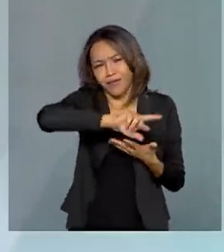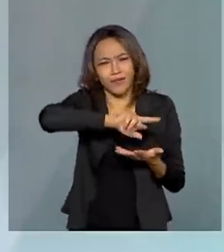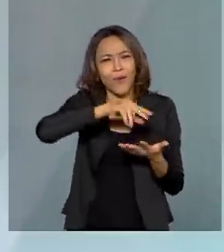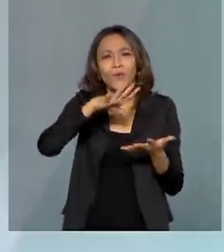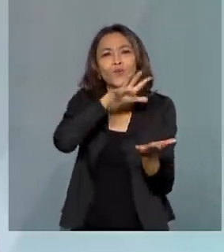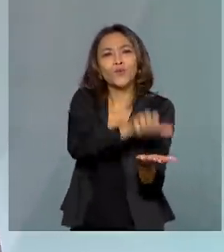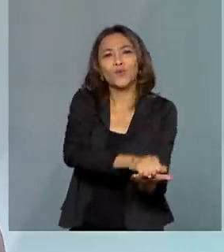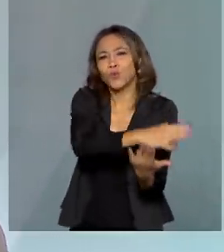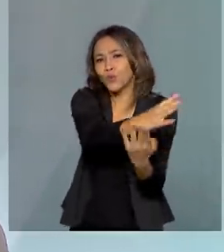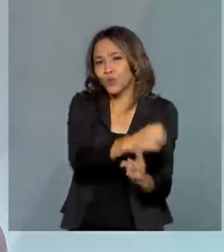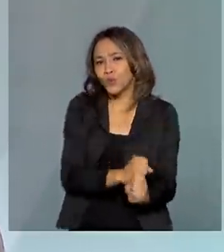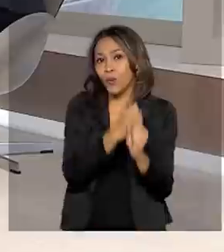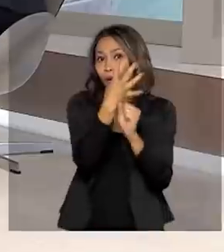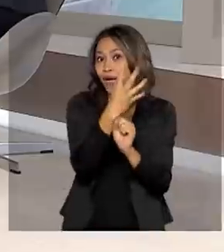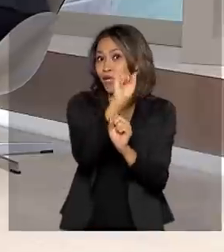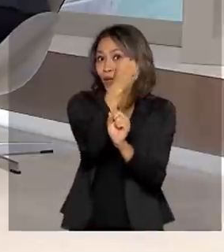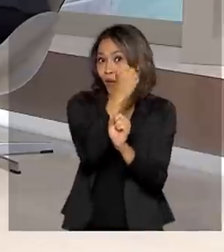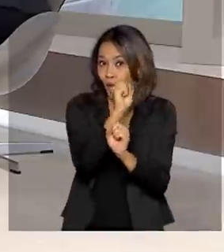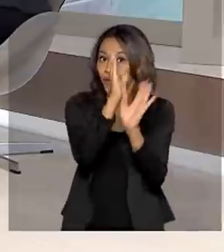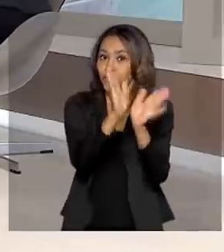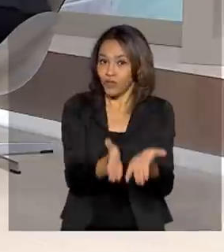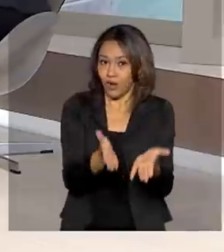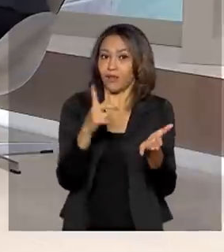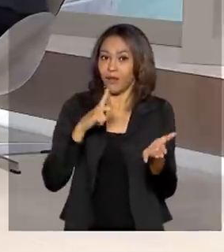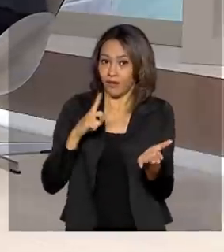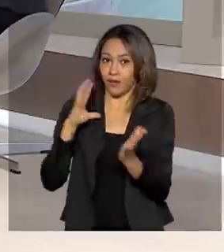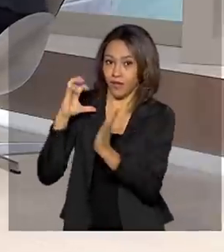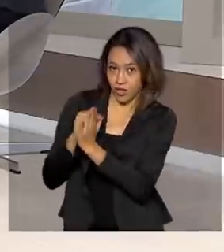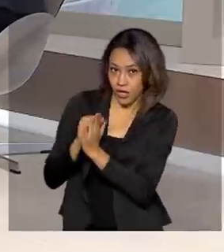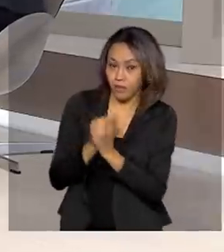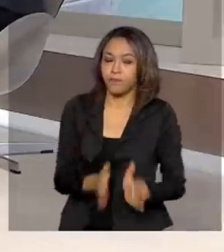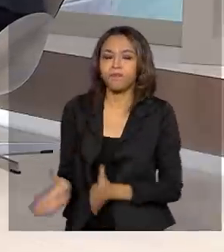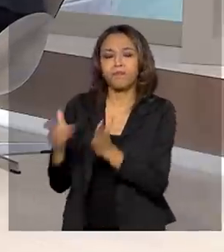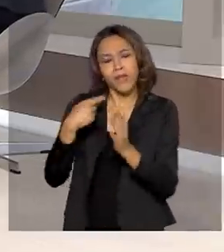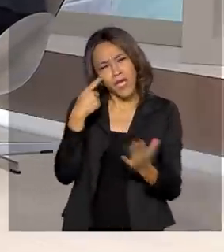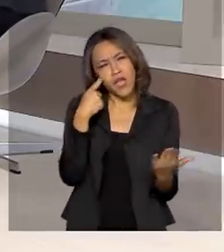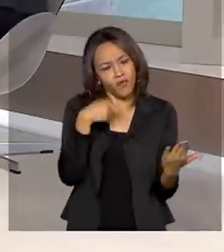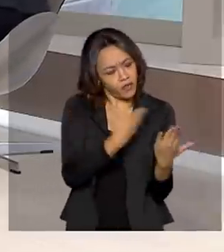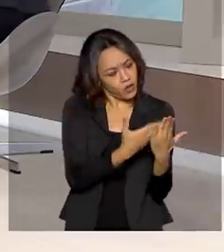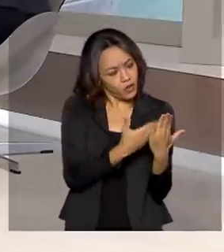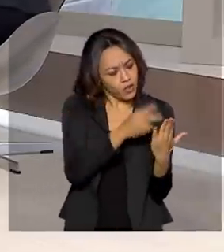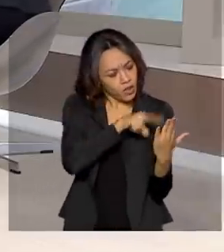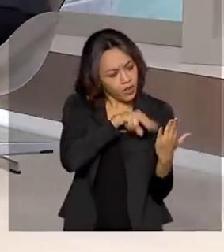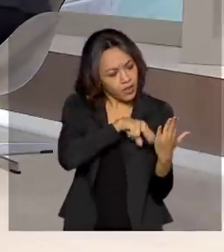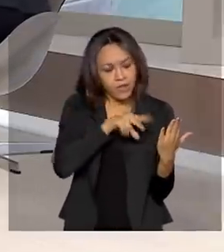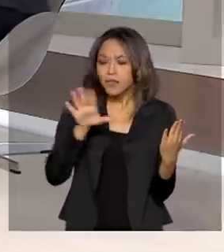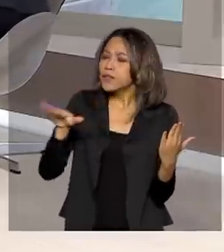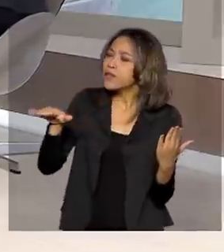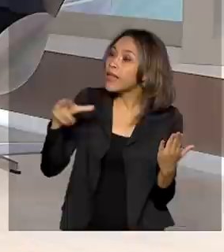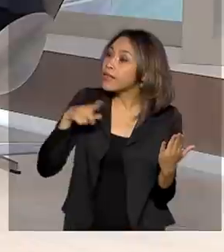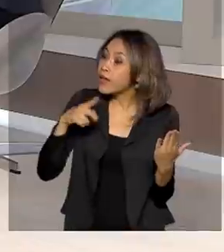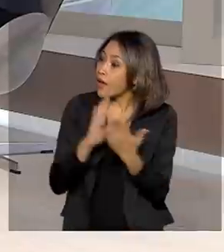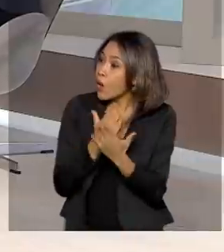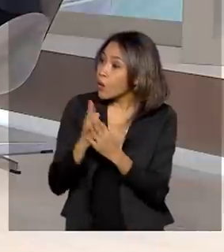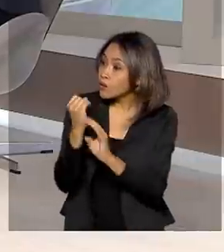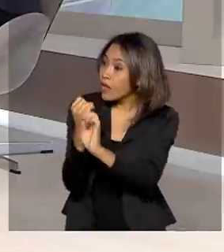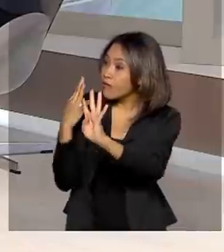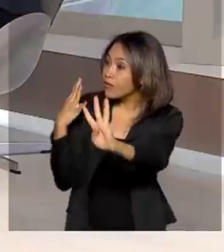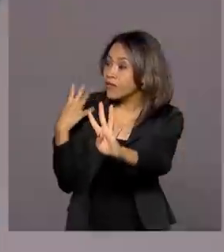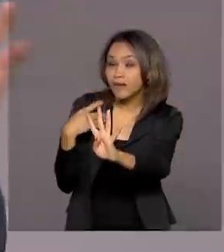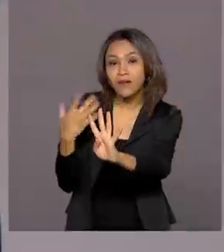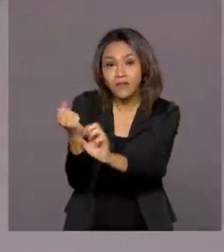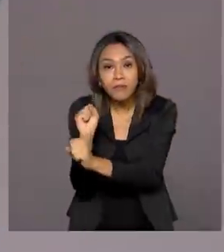registrados no país inteiro. E eu vi, estudando aqui para fazer entrevista com a senhora, que existem alguns que estão na fila para serem